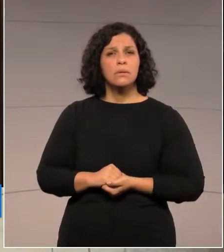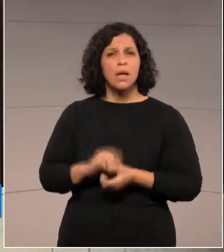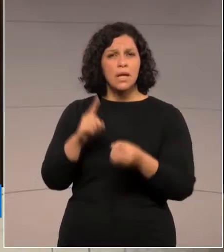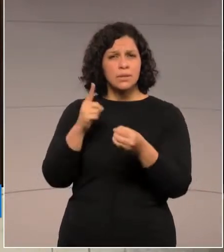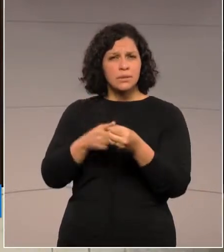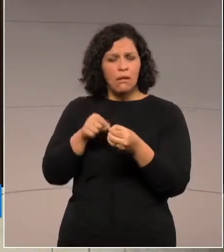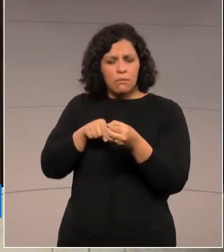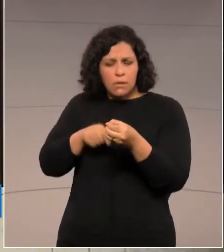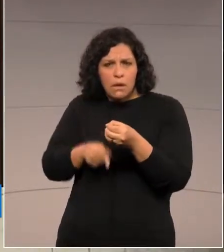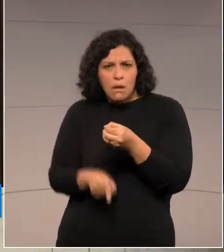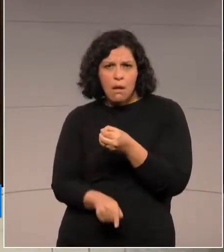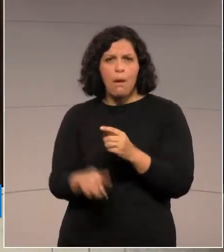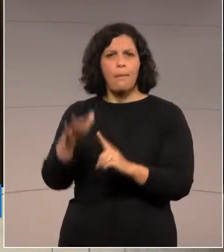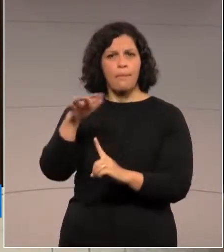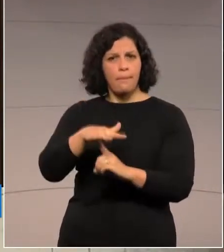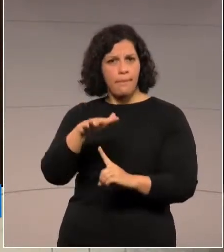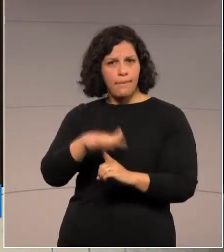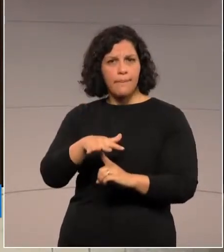Estado